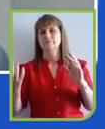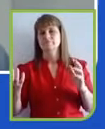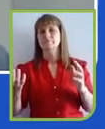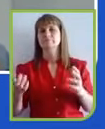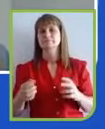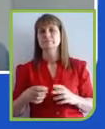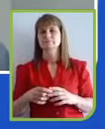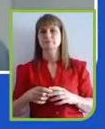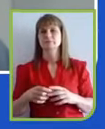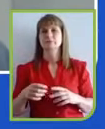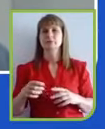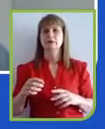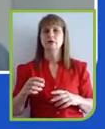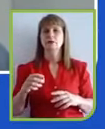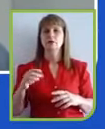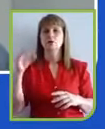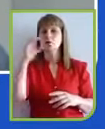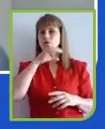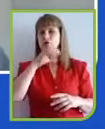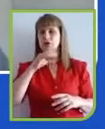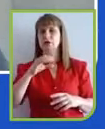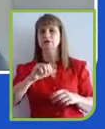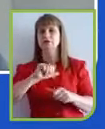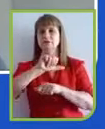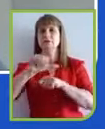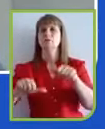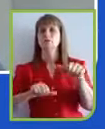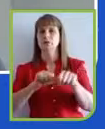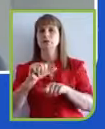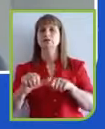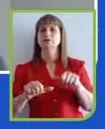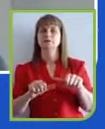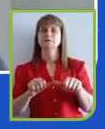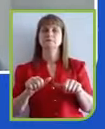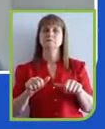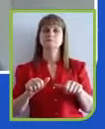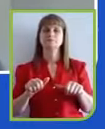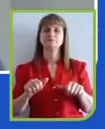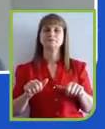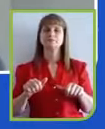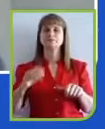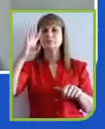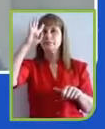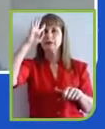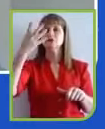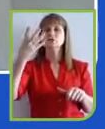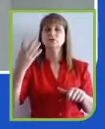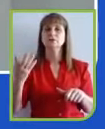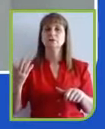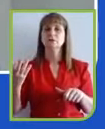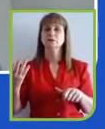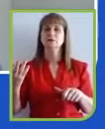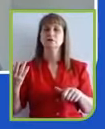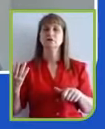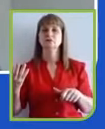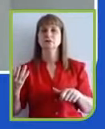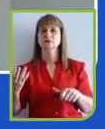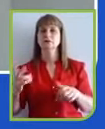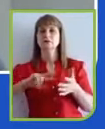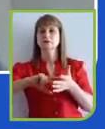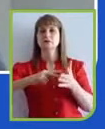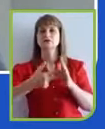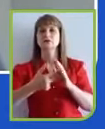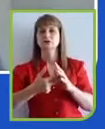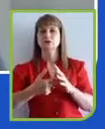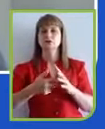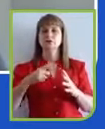eu diria assim, se colocar como parte da solução, digamos assim, da orientação, o sentido, é para lá que eu quero ir, é